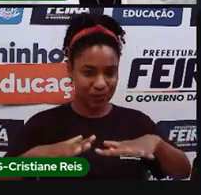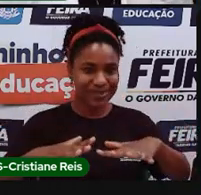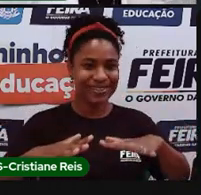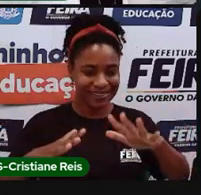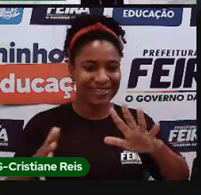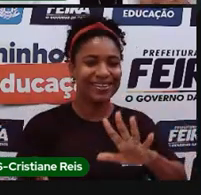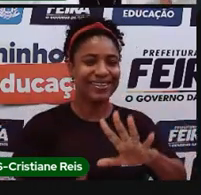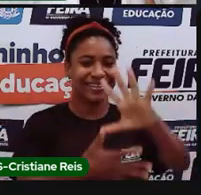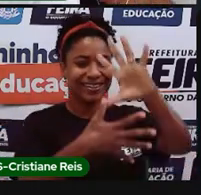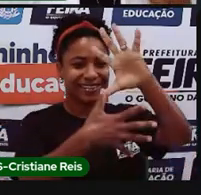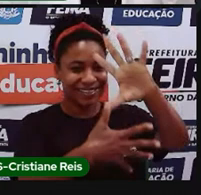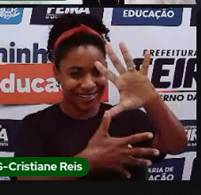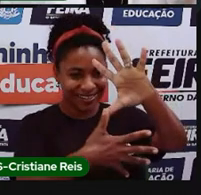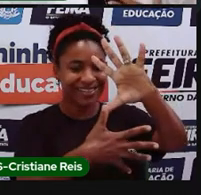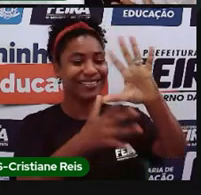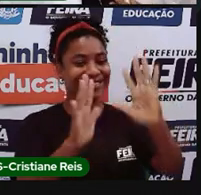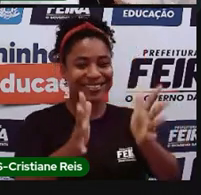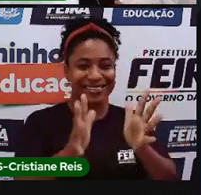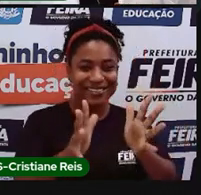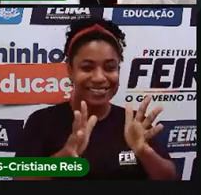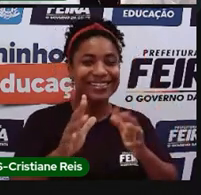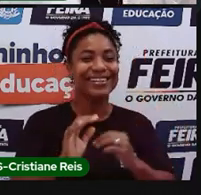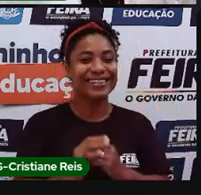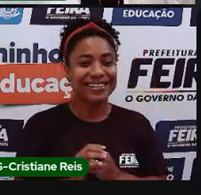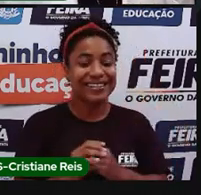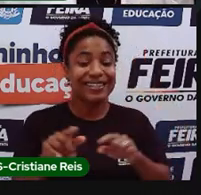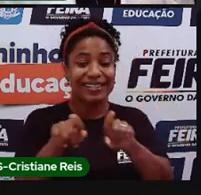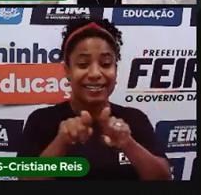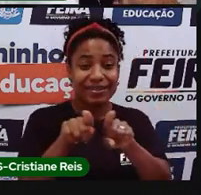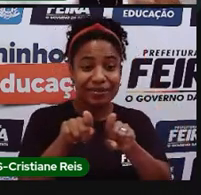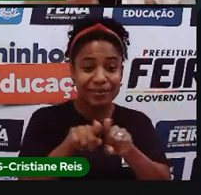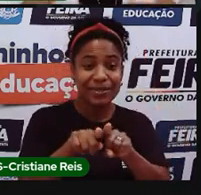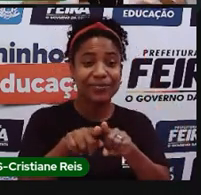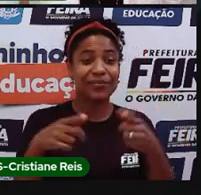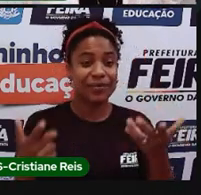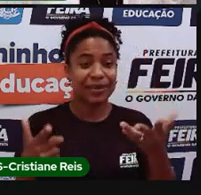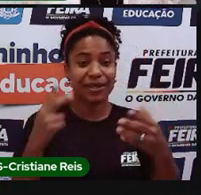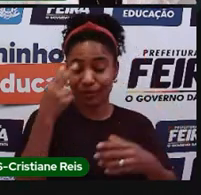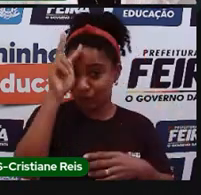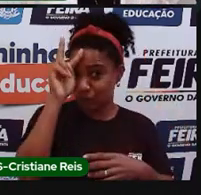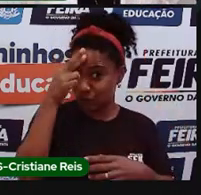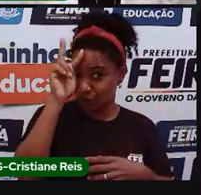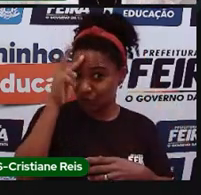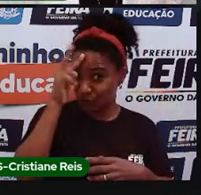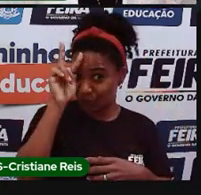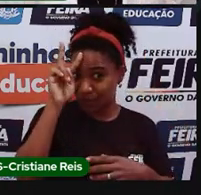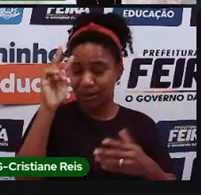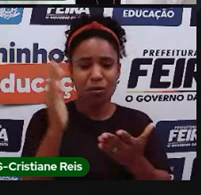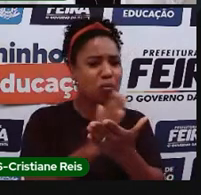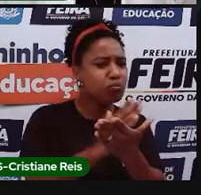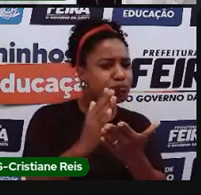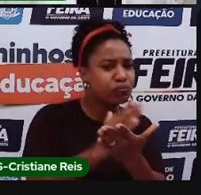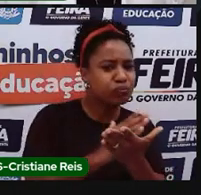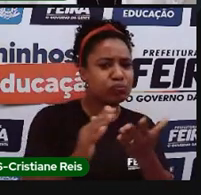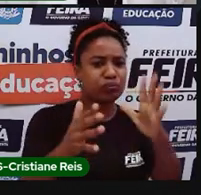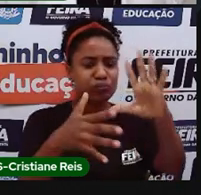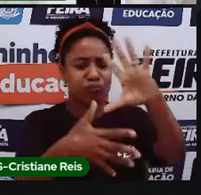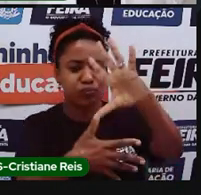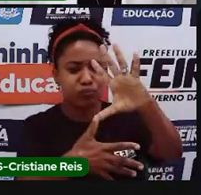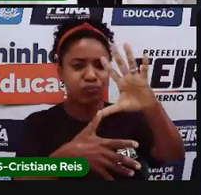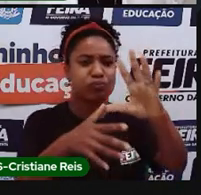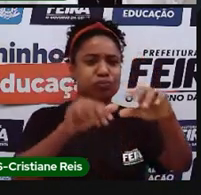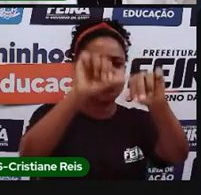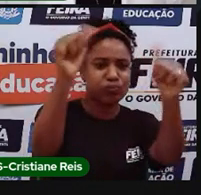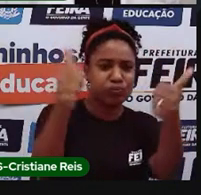do conceito de mapas, já falamos, né, sobre a história, né, de alguns mapas. E o que será que nós vamos